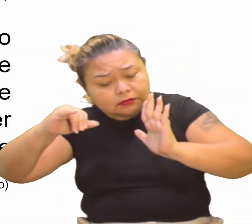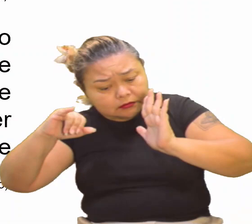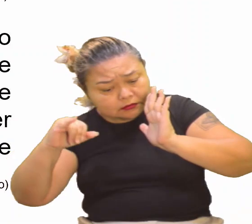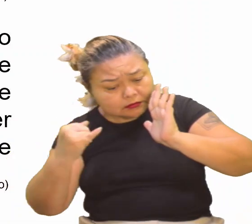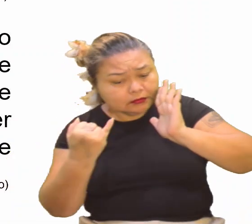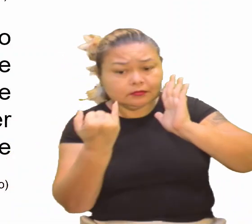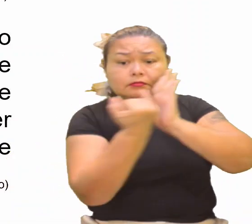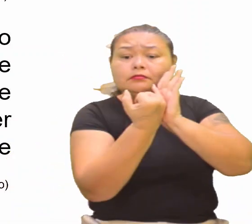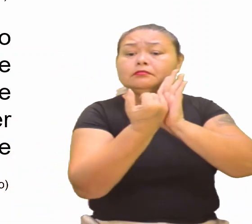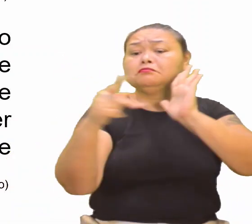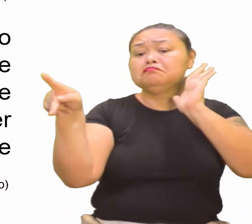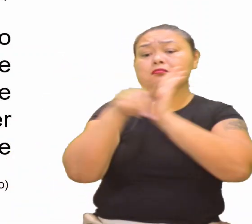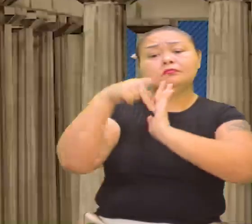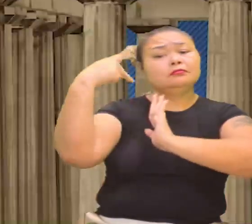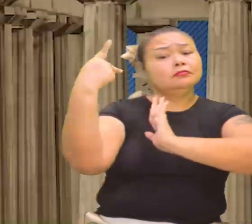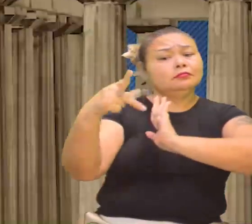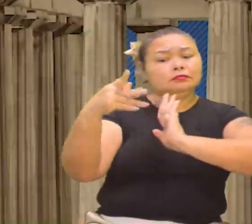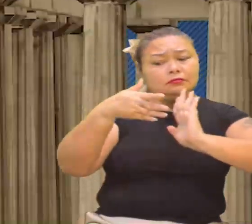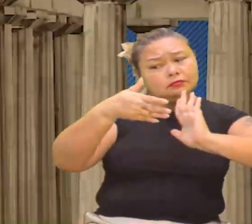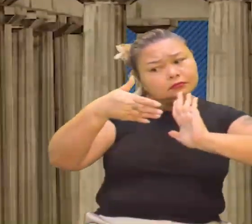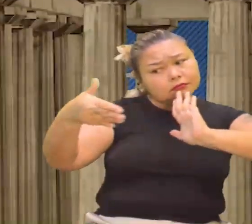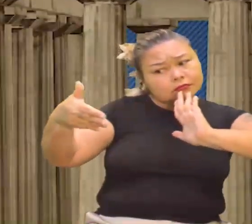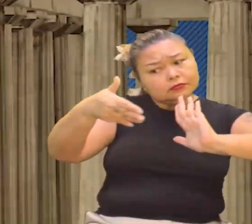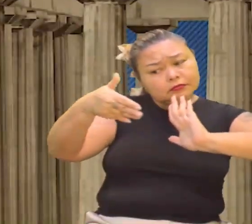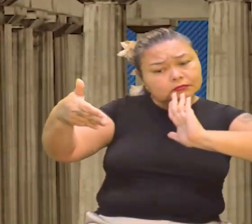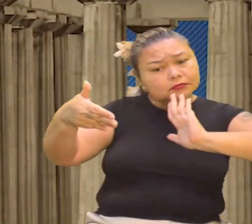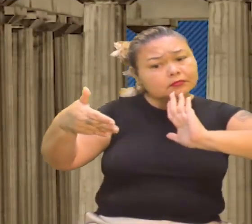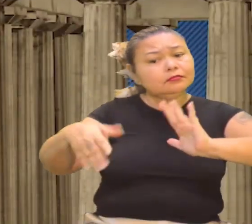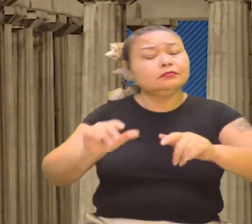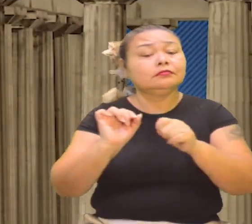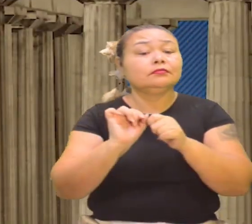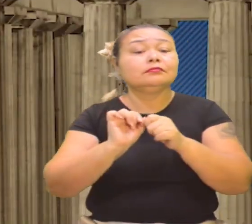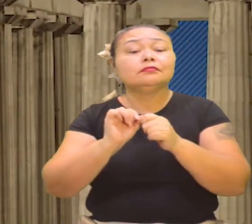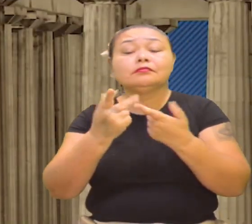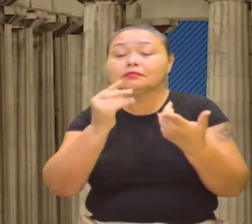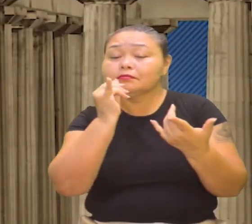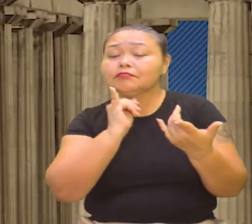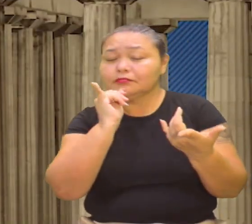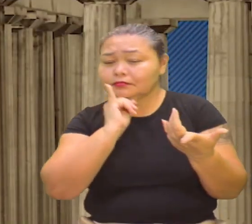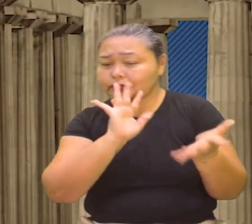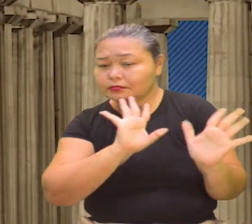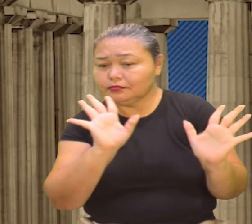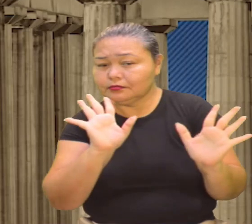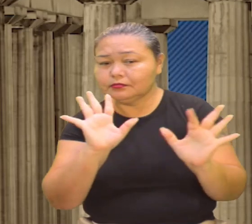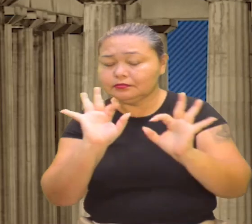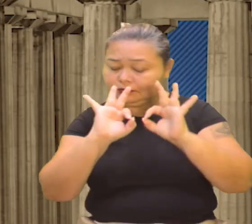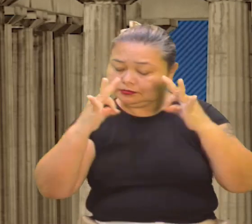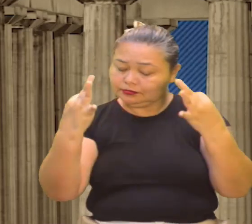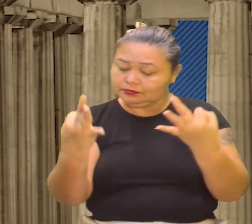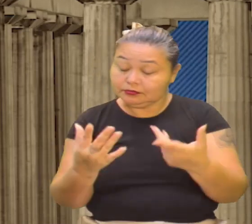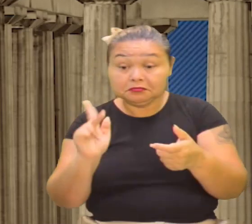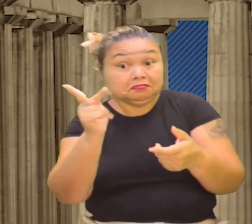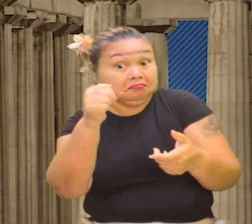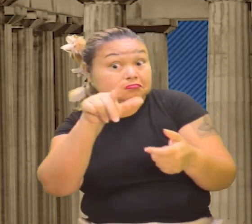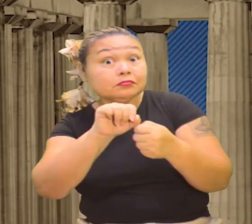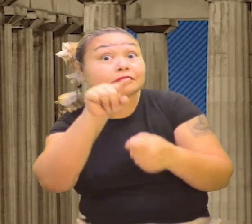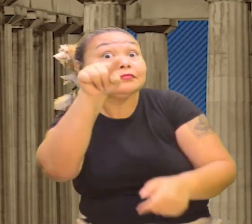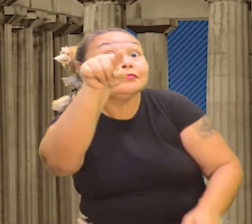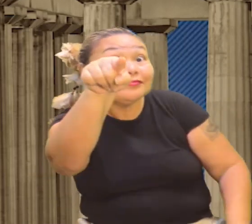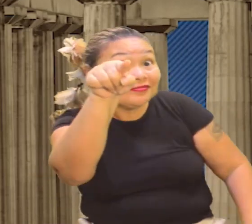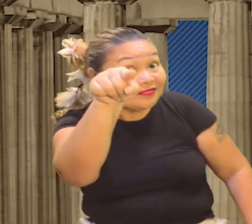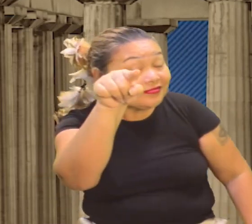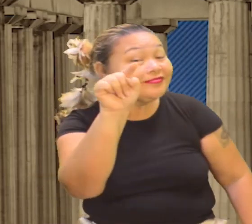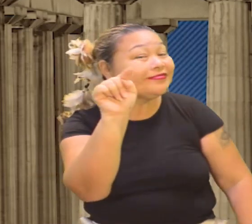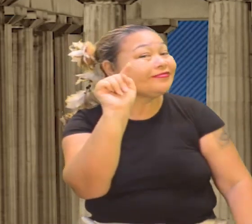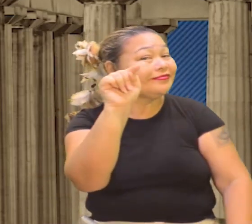Tá bom? Vamos dar um exemplo bem prático. Vamos trazer na família. Aí está o professor Helio ou você, né? É